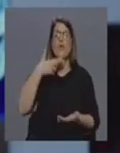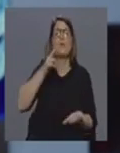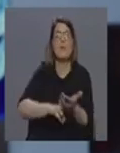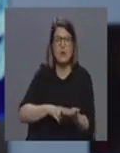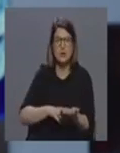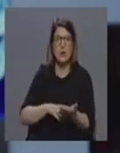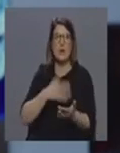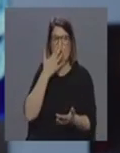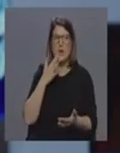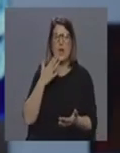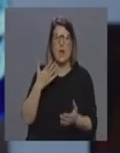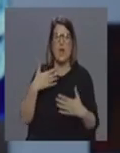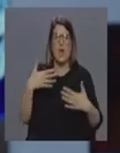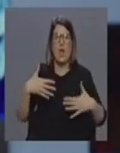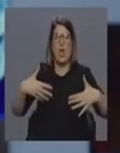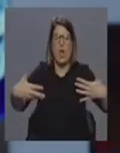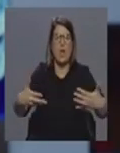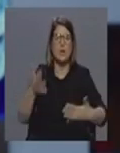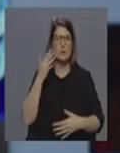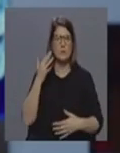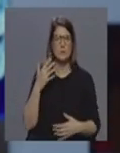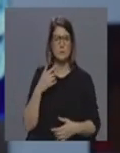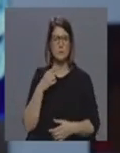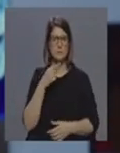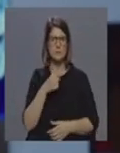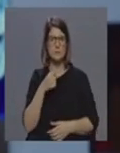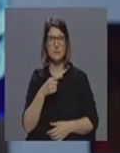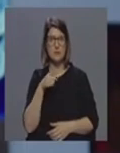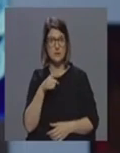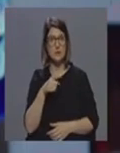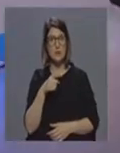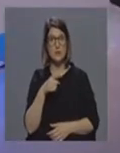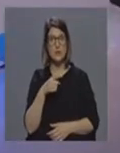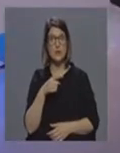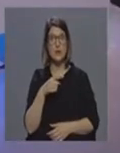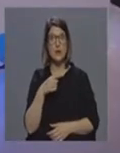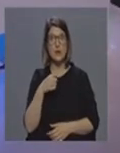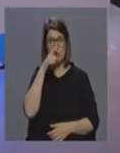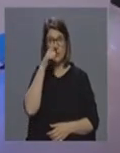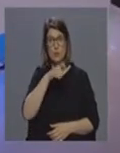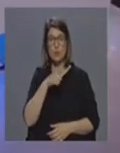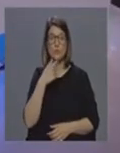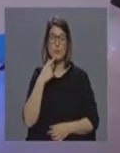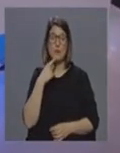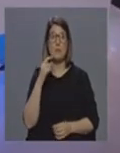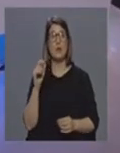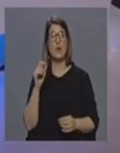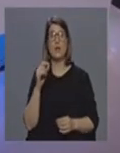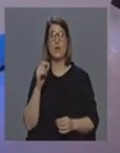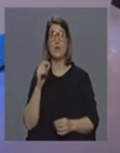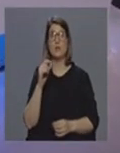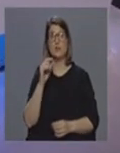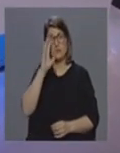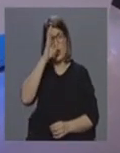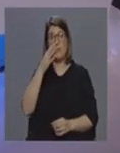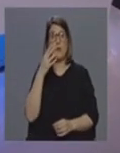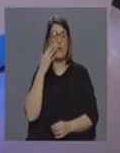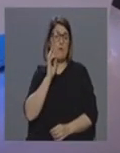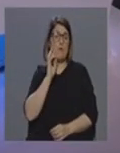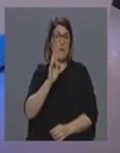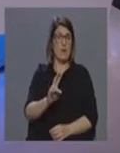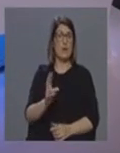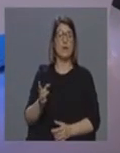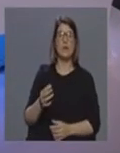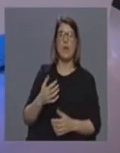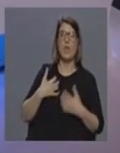andamos sempre aqui parece que na iminência mas no fundo é isso que dá a noção do problema às pessoas também claro, claro, mas depois cria aqui um nível de ansiedade